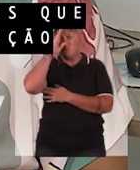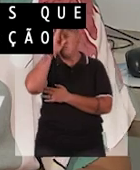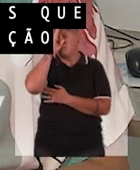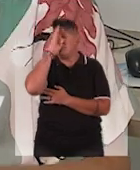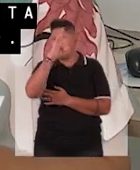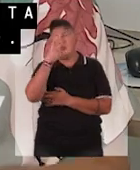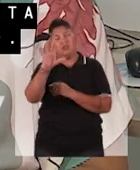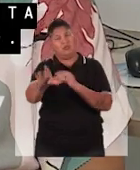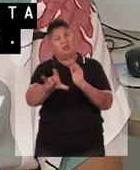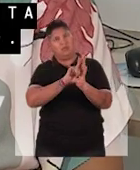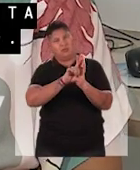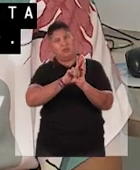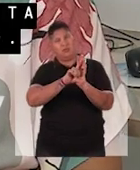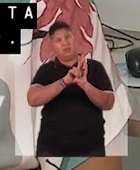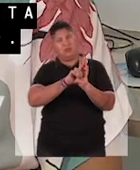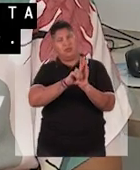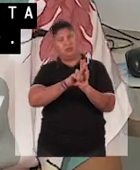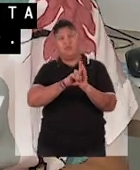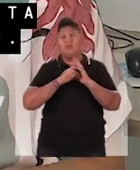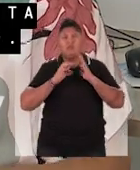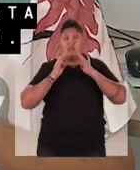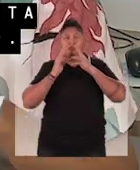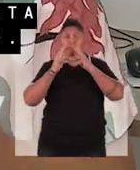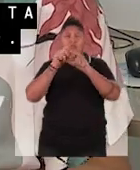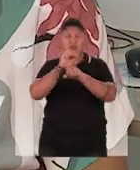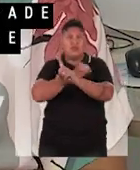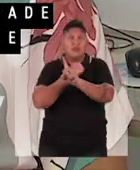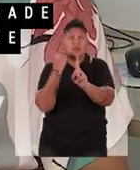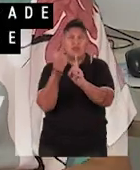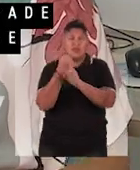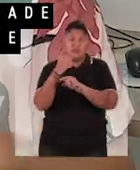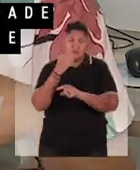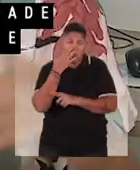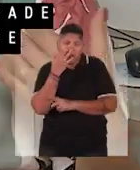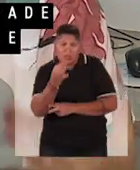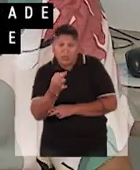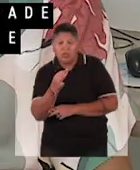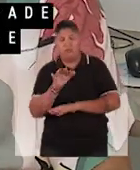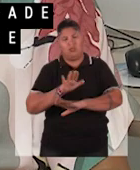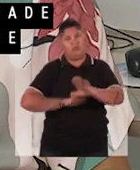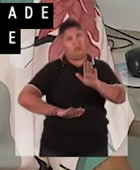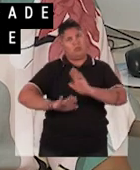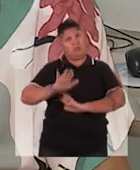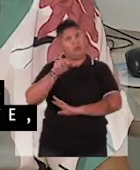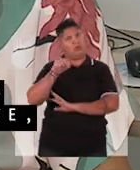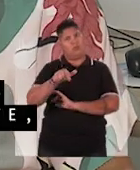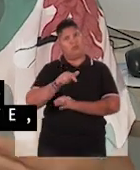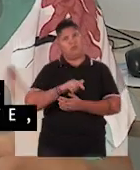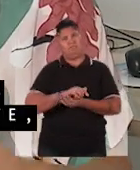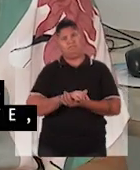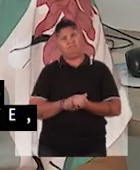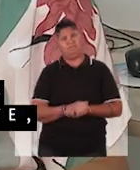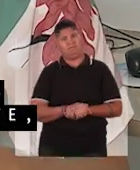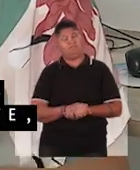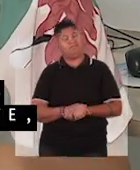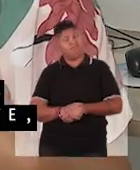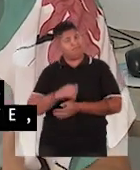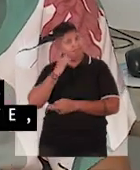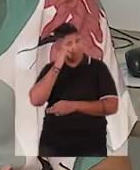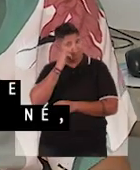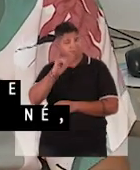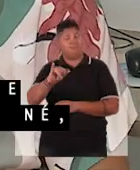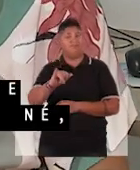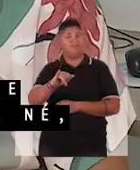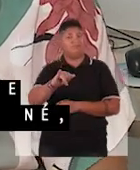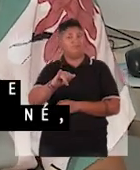proteção prioritária e absoluta na nossa legislação. Então toda a sociedade deve ter olhares de cuidado para essa criança e adolescente, a fim de